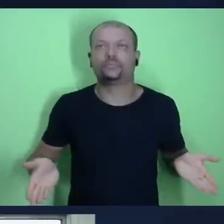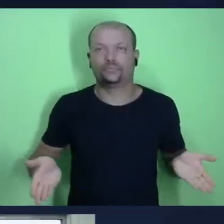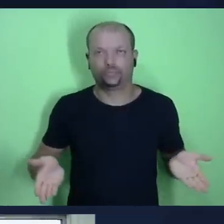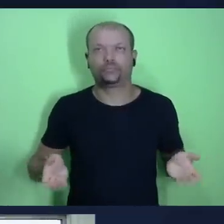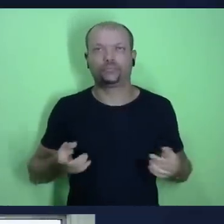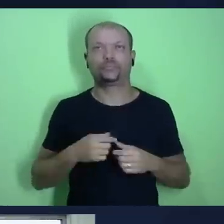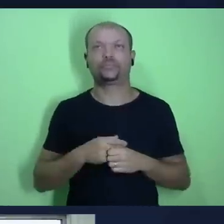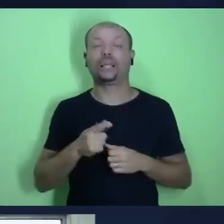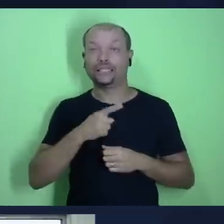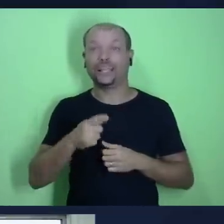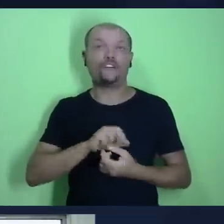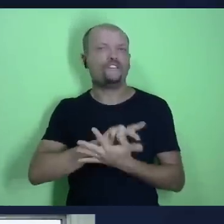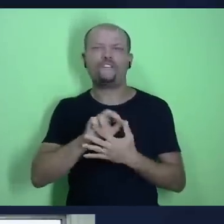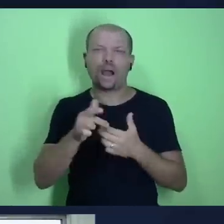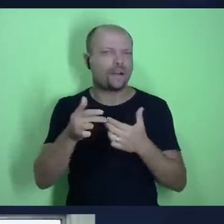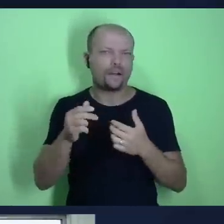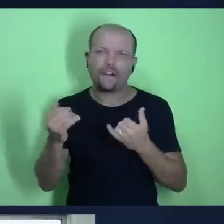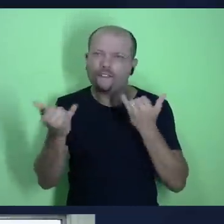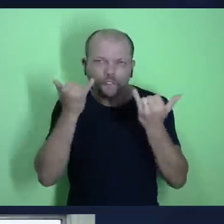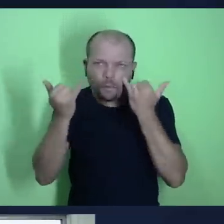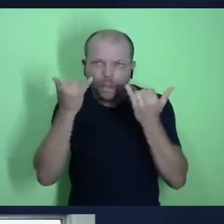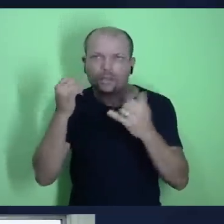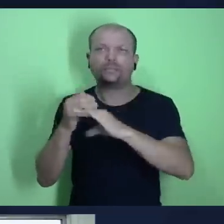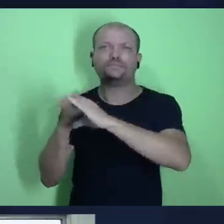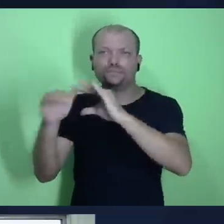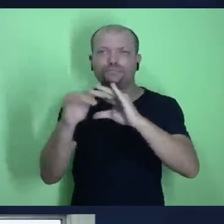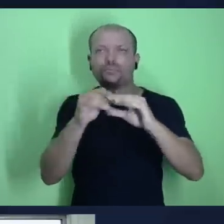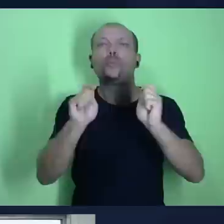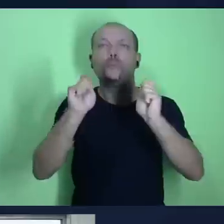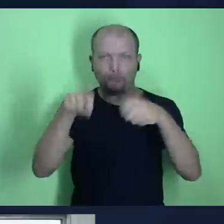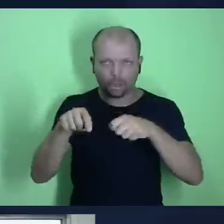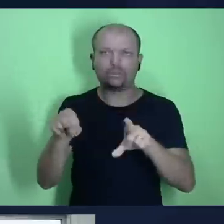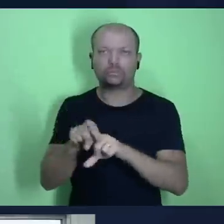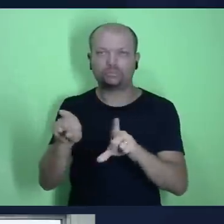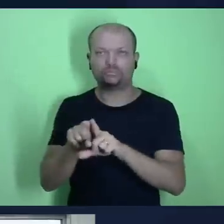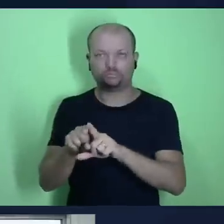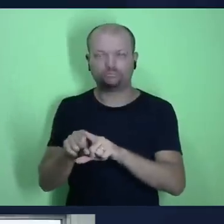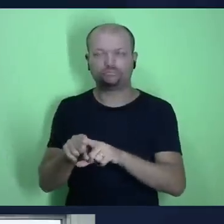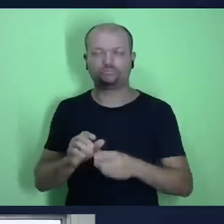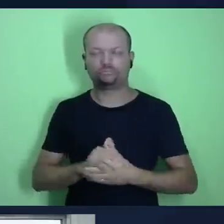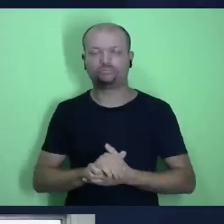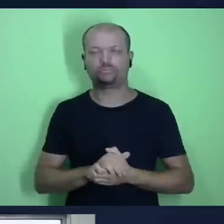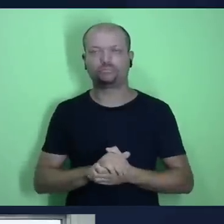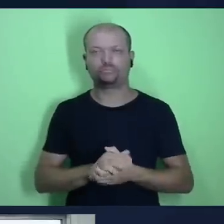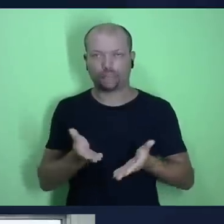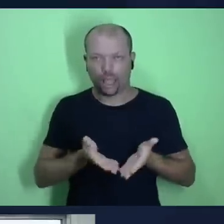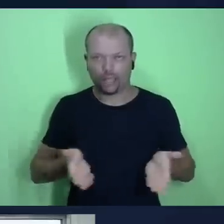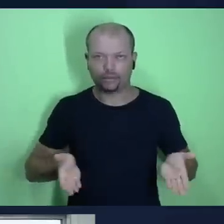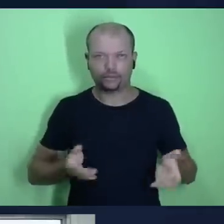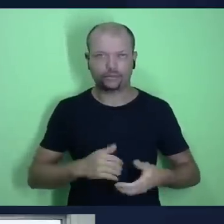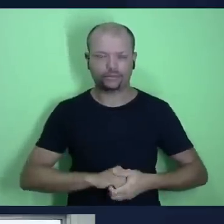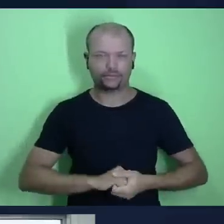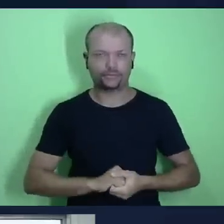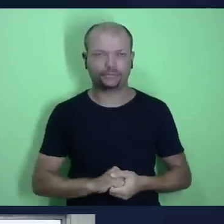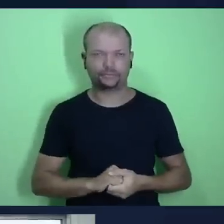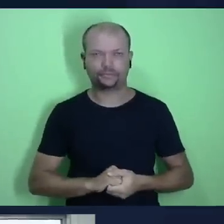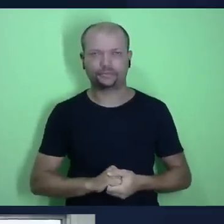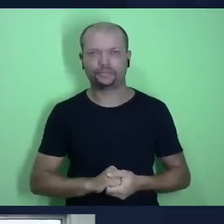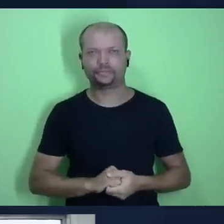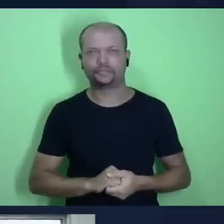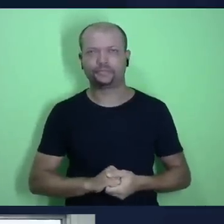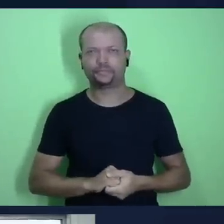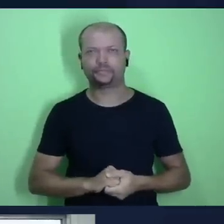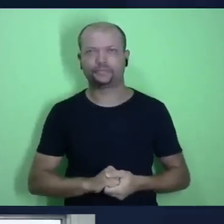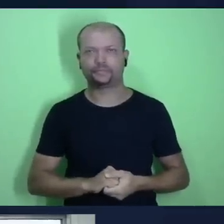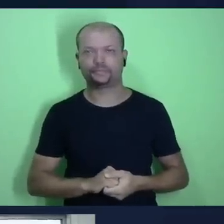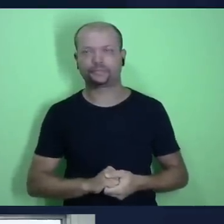materiais a respeito para enviar, é julio.ribeiro.unasp.edu.br, esse é o meu e